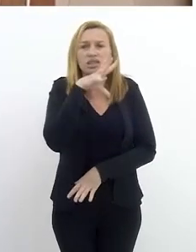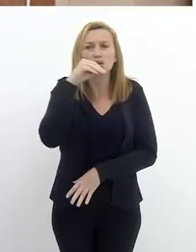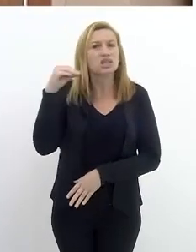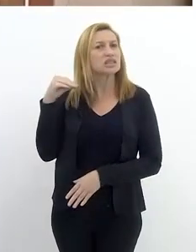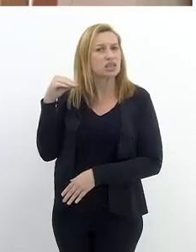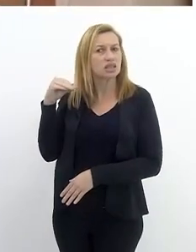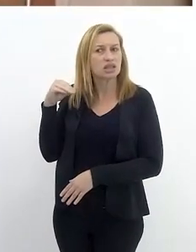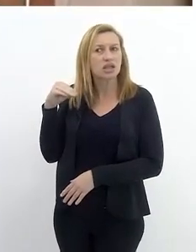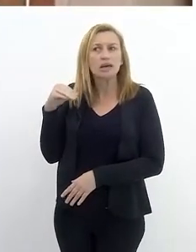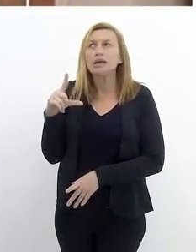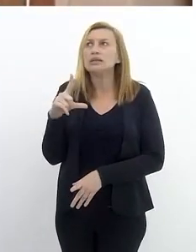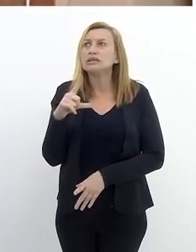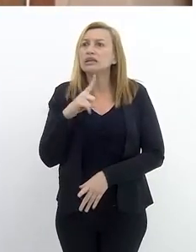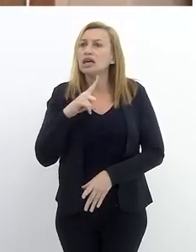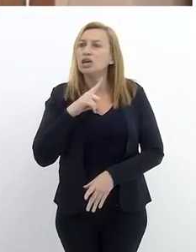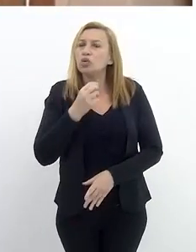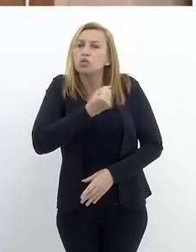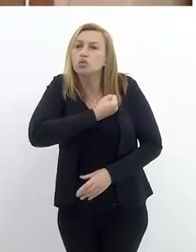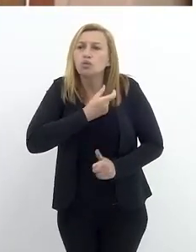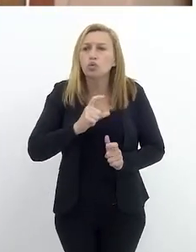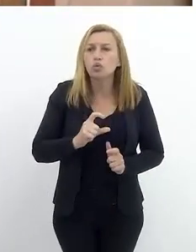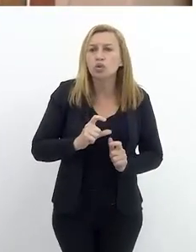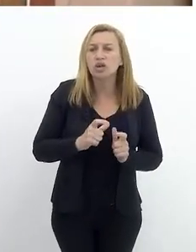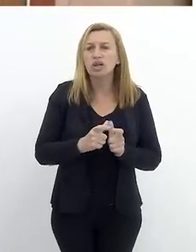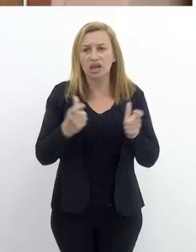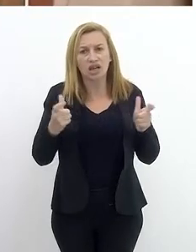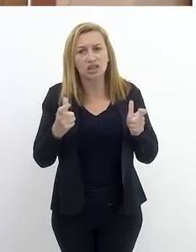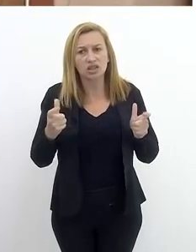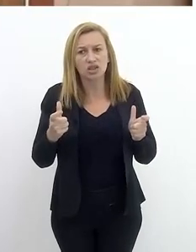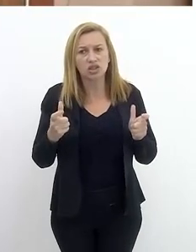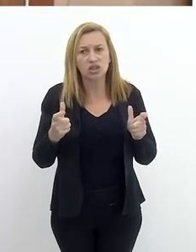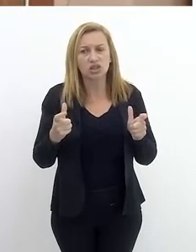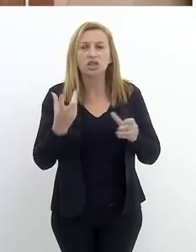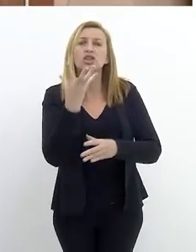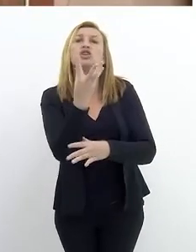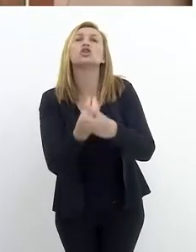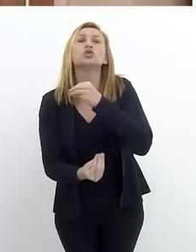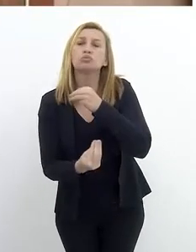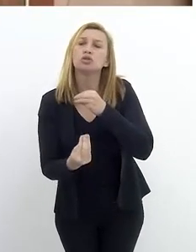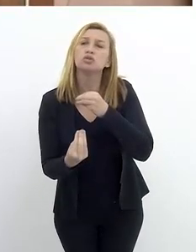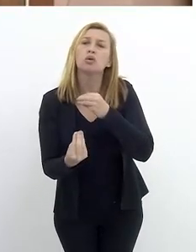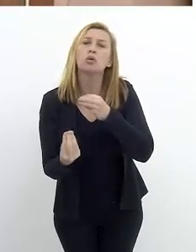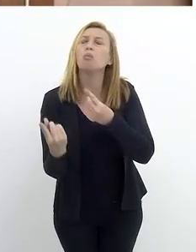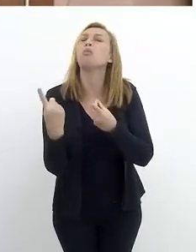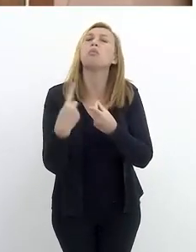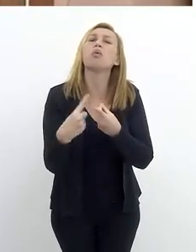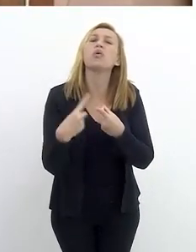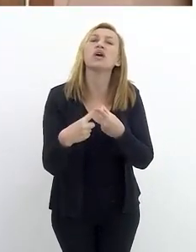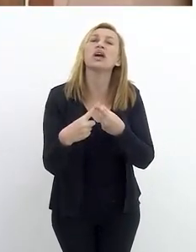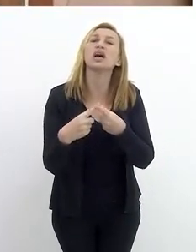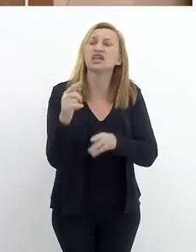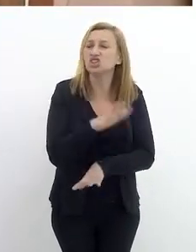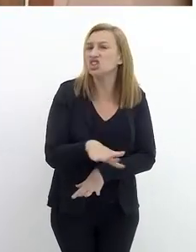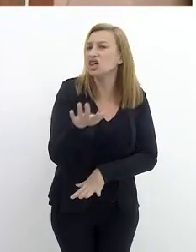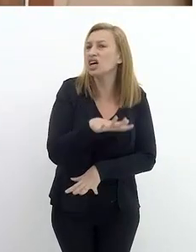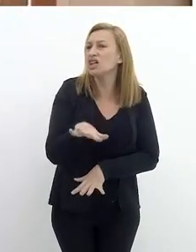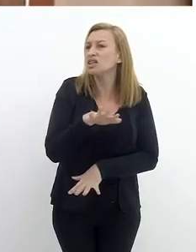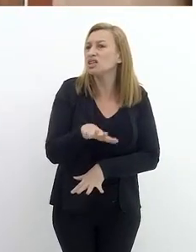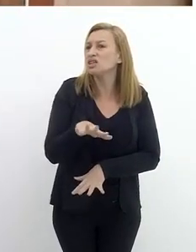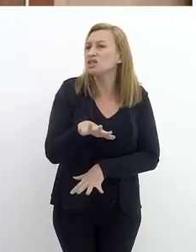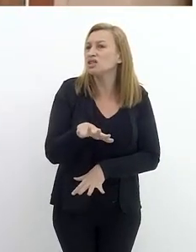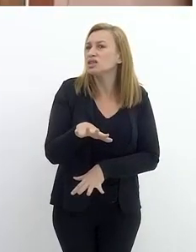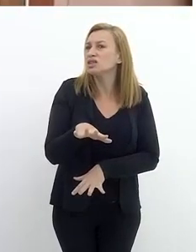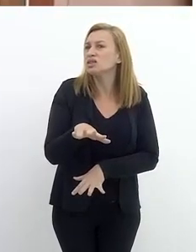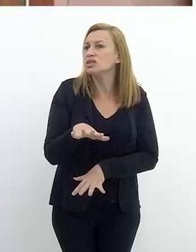adolescentes têm um volume muito grande nesse fenômeno do desaparecimento? Por que as crianças são,